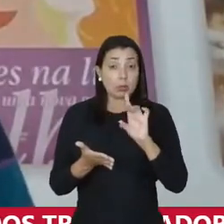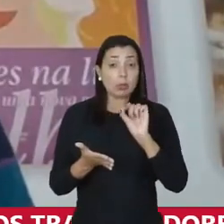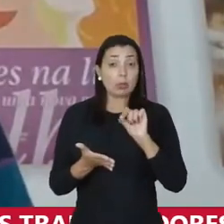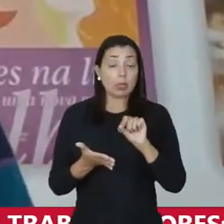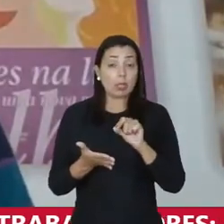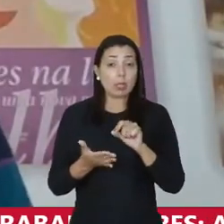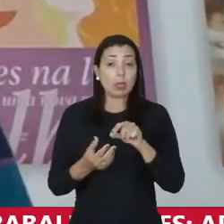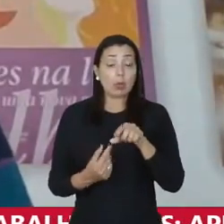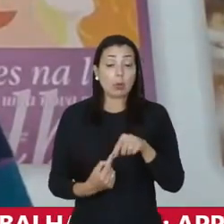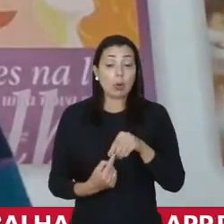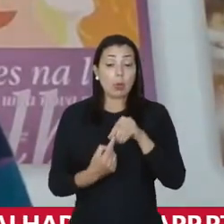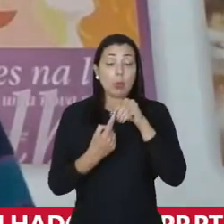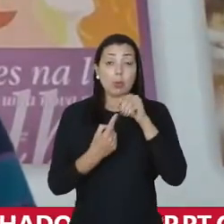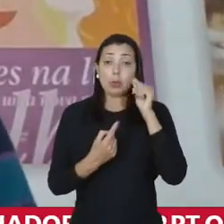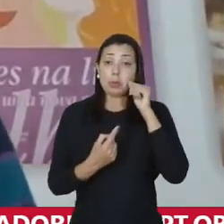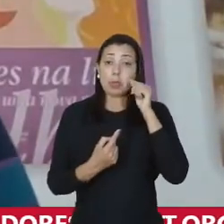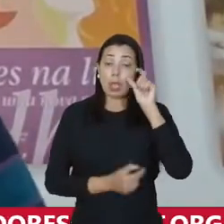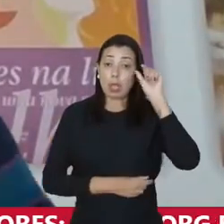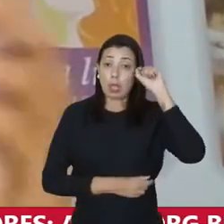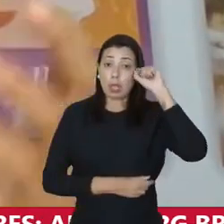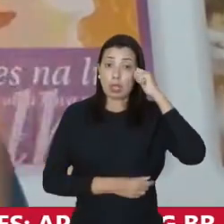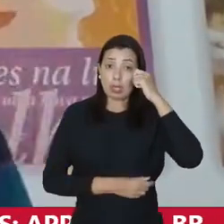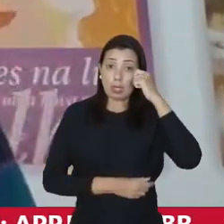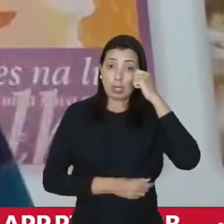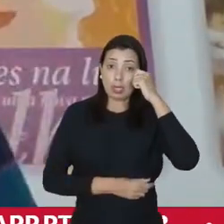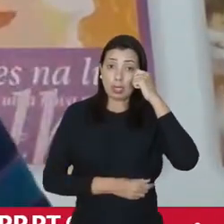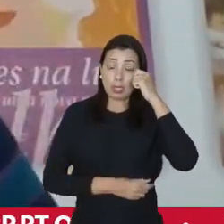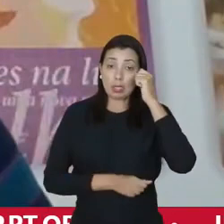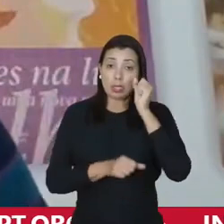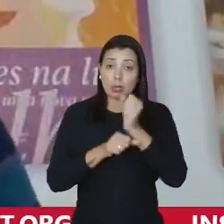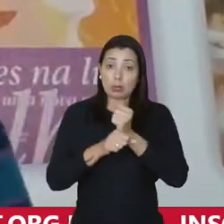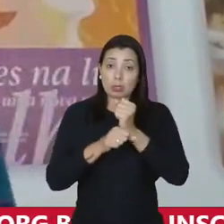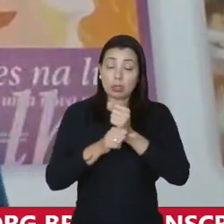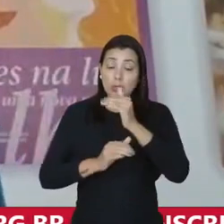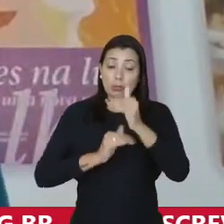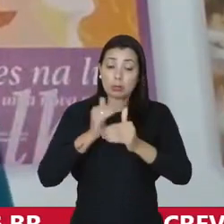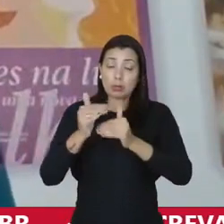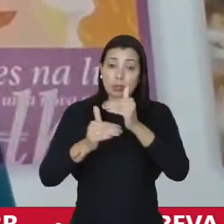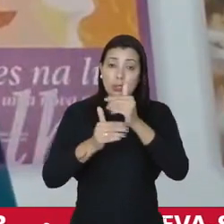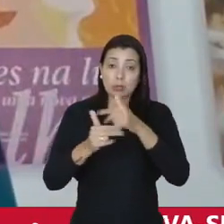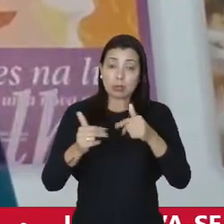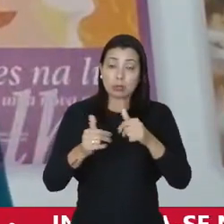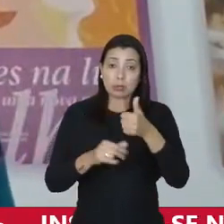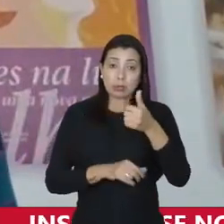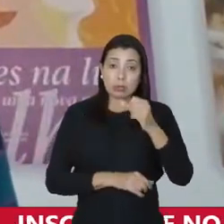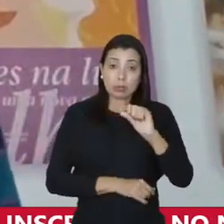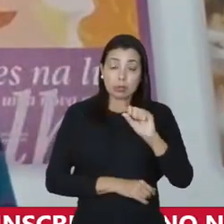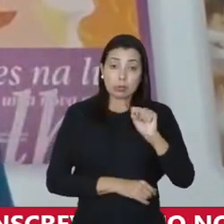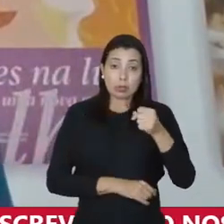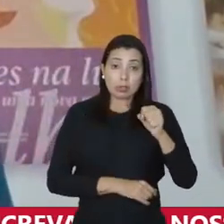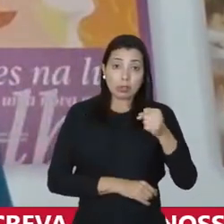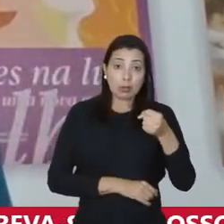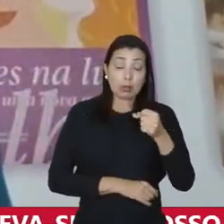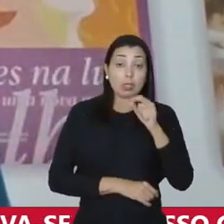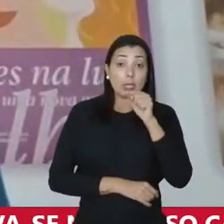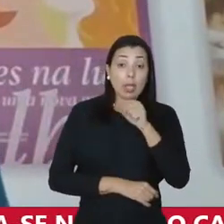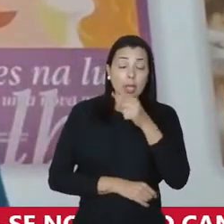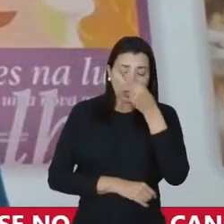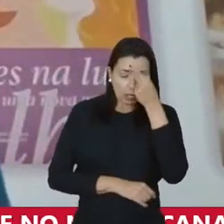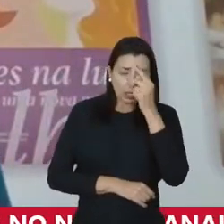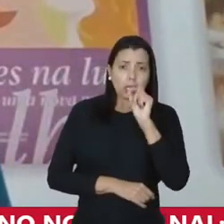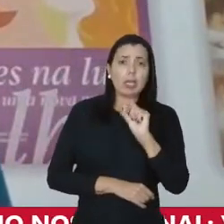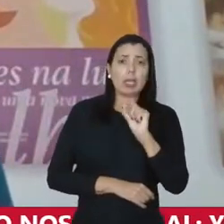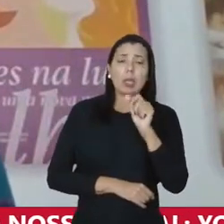uma única mulher negra na construção do processo constituinte de 1988, e ela era